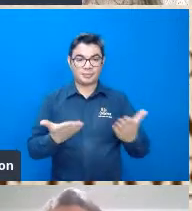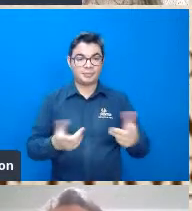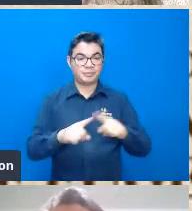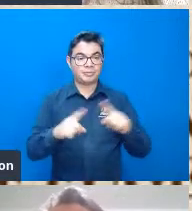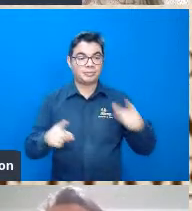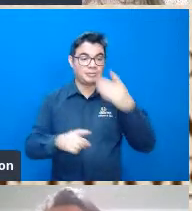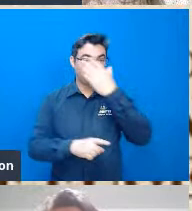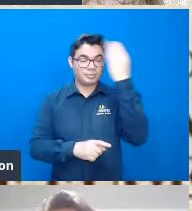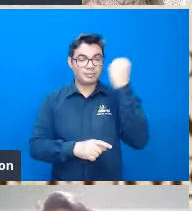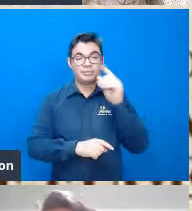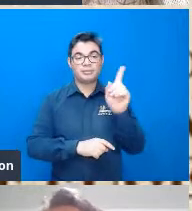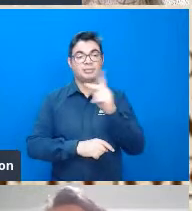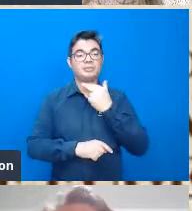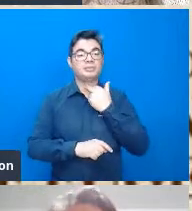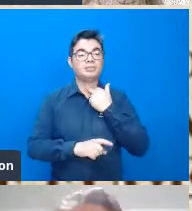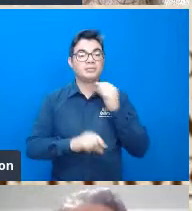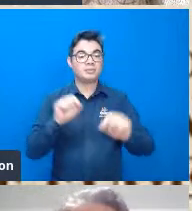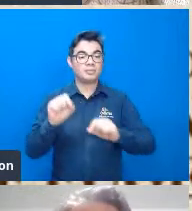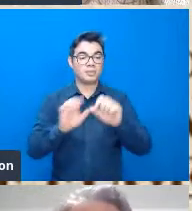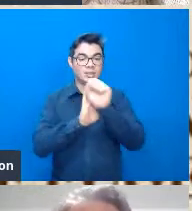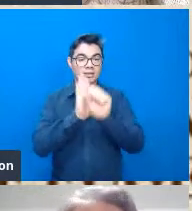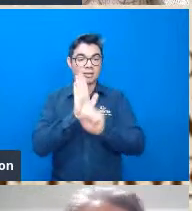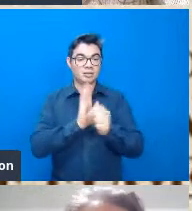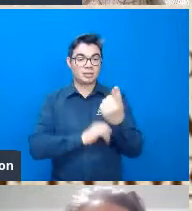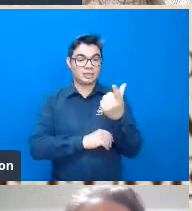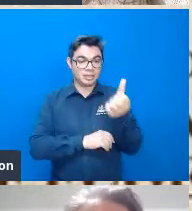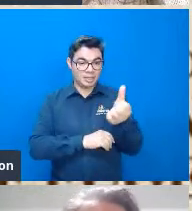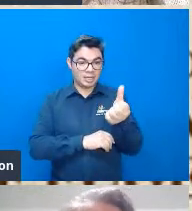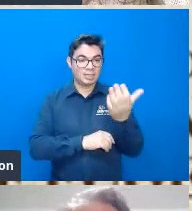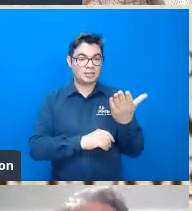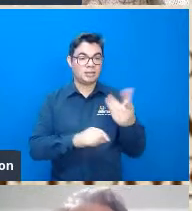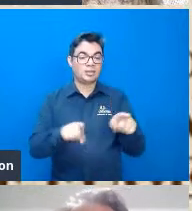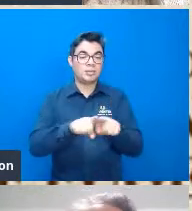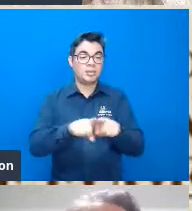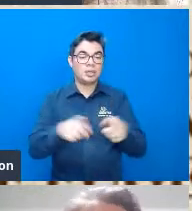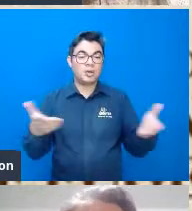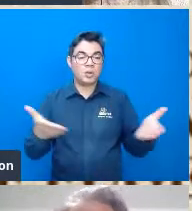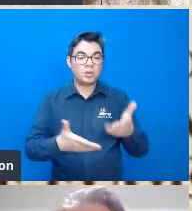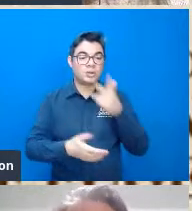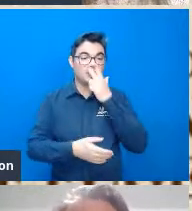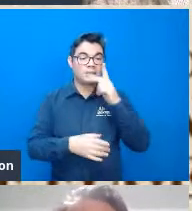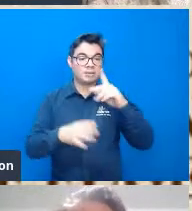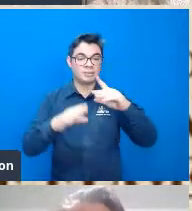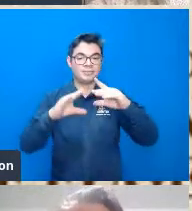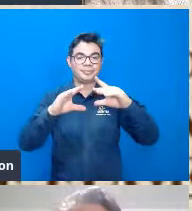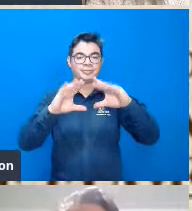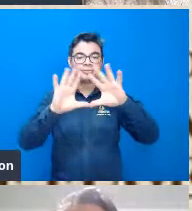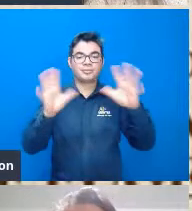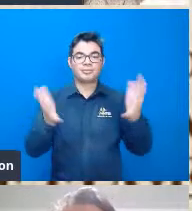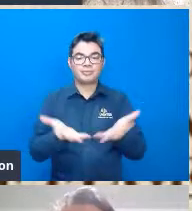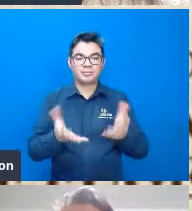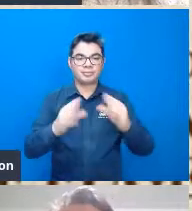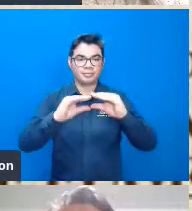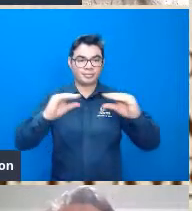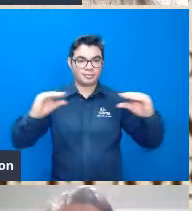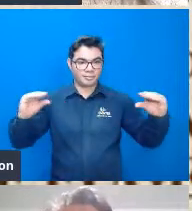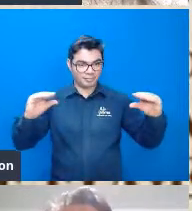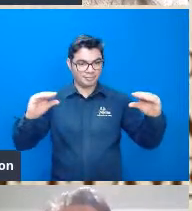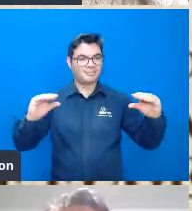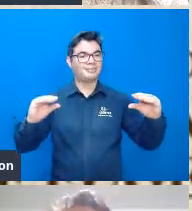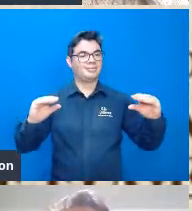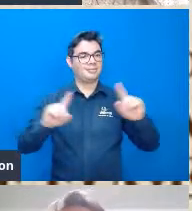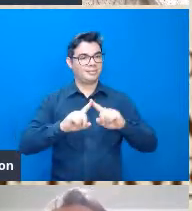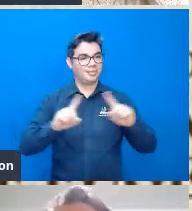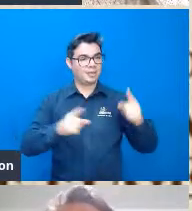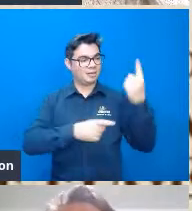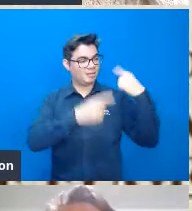pode esquecer que no século 16 pessoas quer dizer hoje em dia as pessoas ainda acham que a terra é plana por exemplo mas olhando em